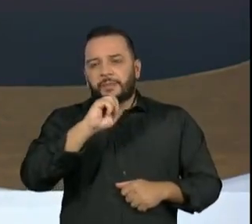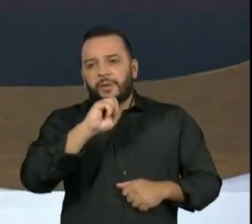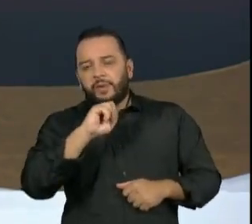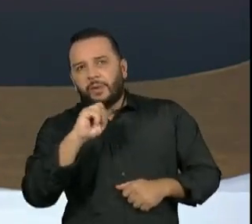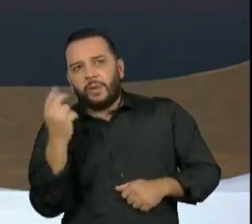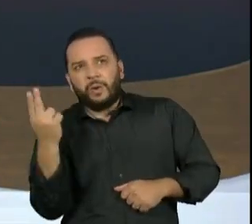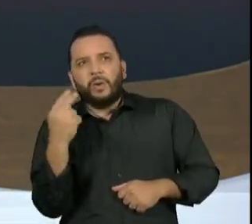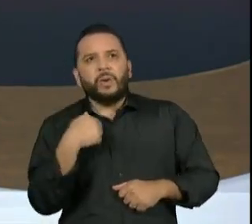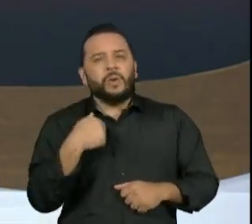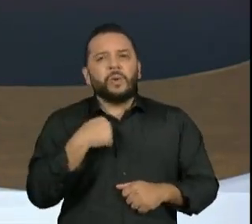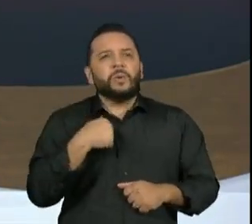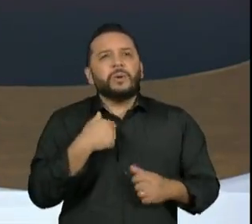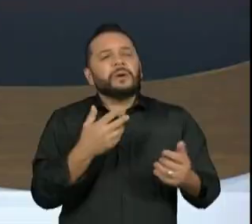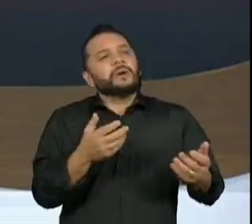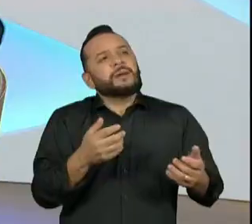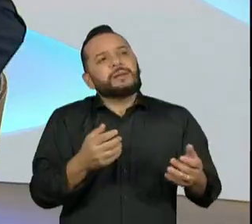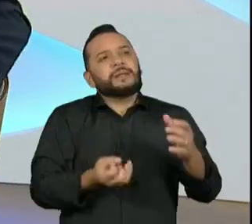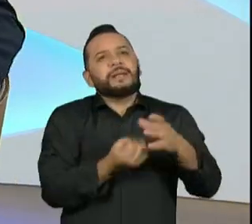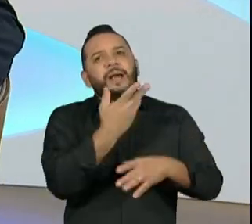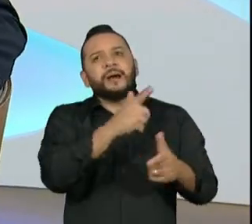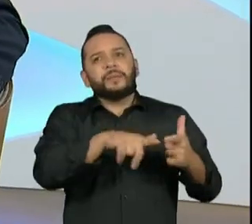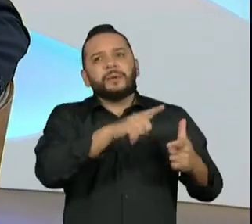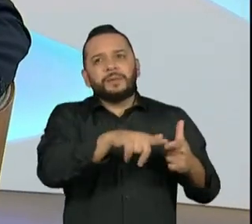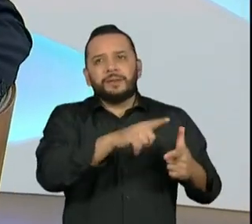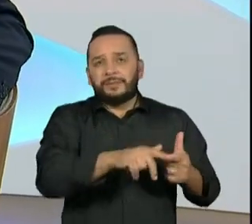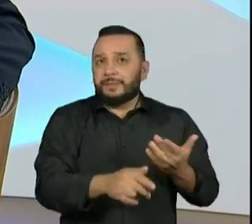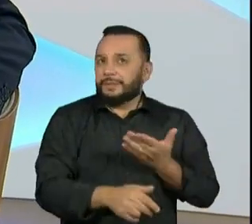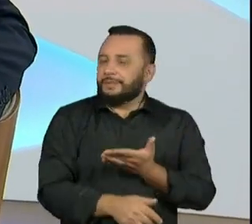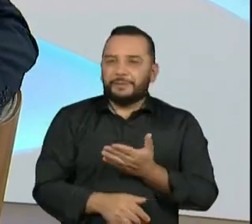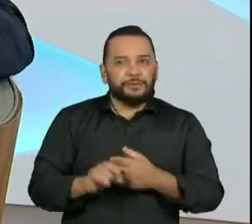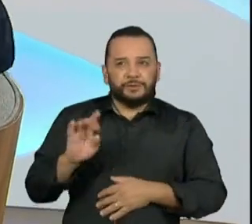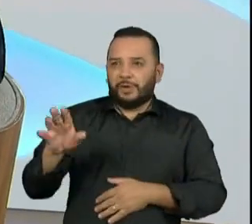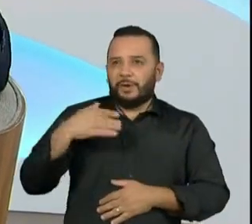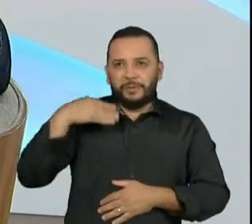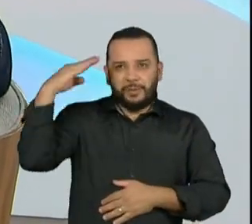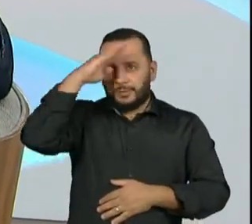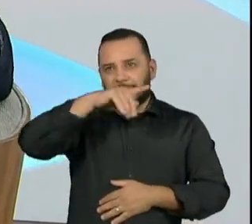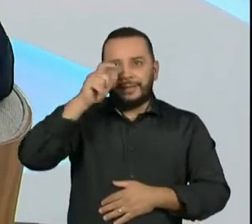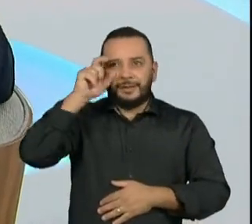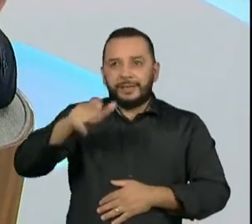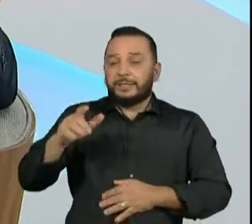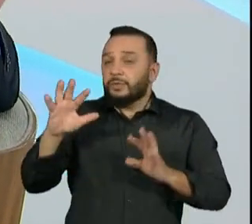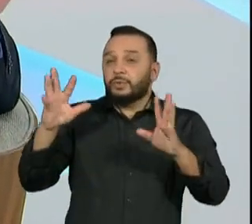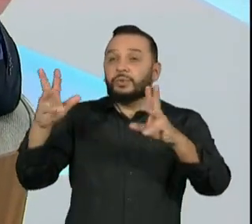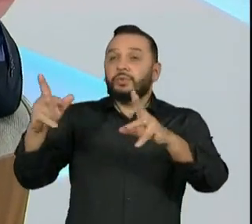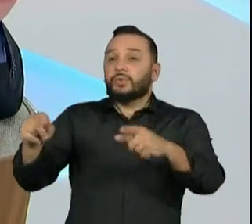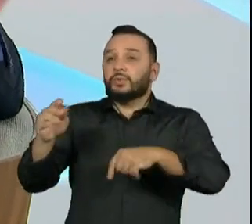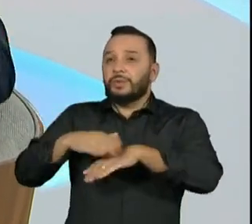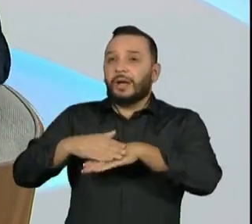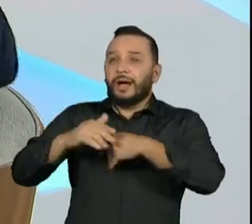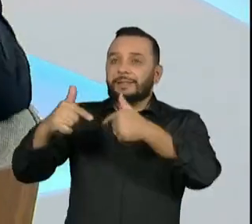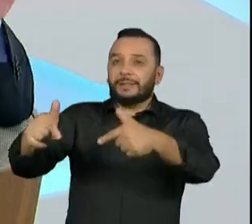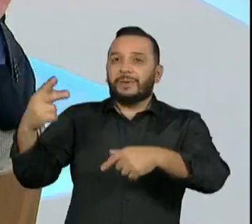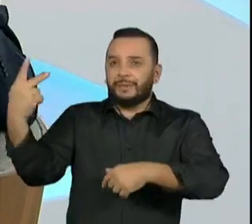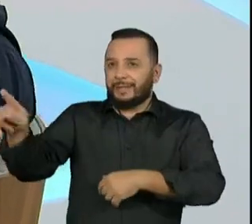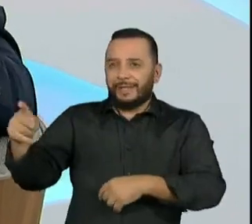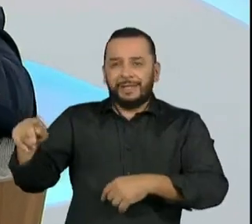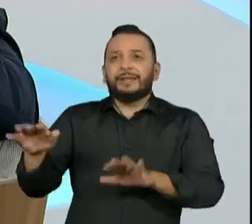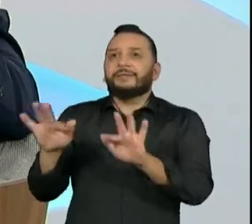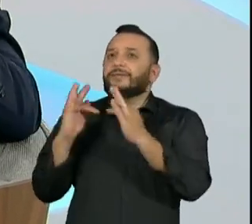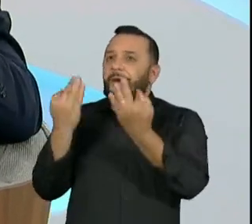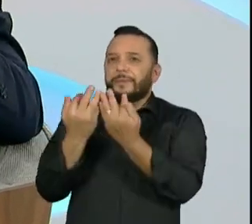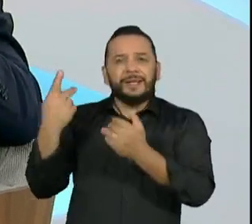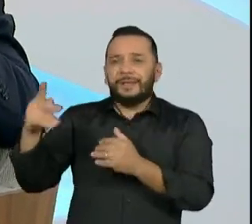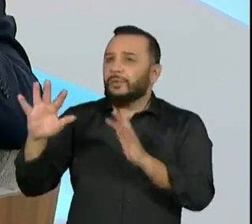situação que você está dizendo. Isso só interessa ao Bolsonaro. Tudo o que ele faz, todas as proclamações dele ou da família